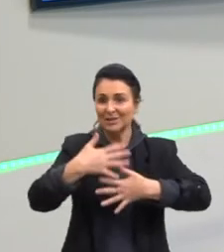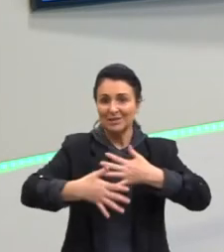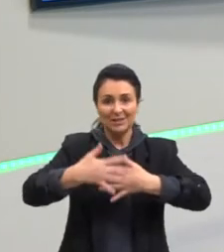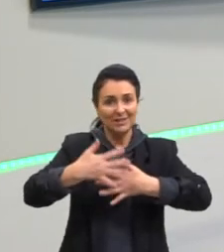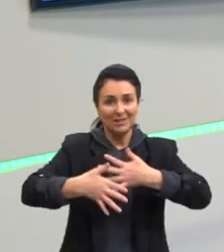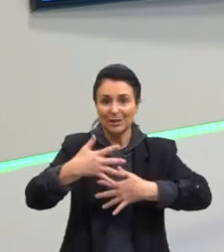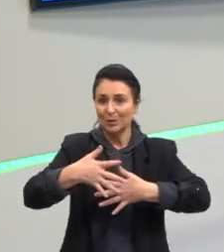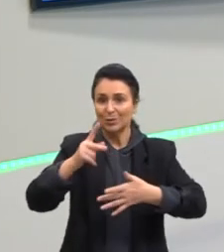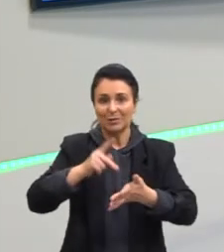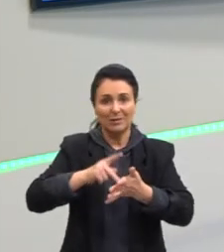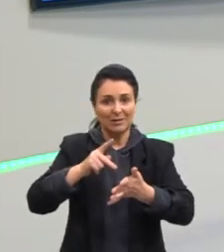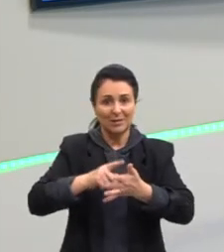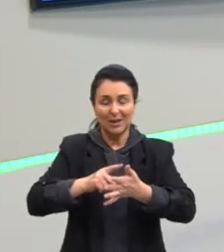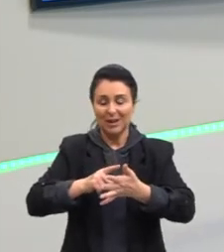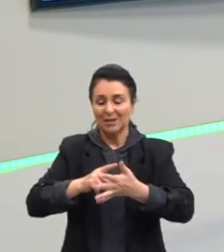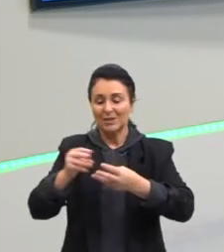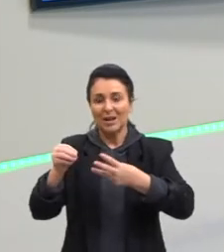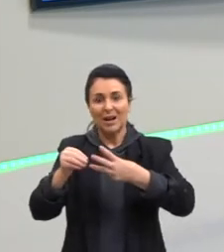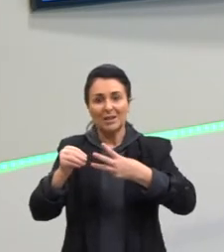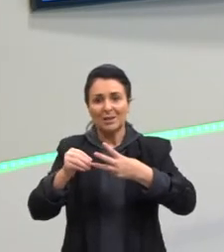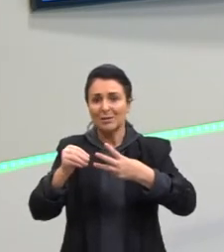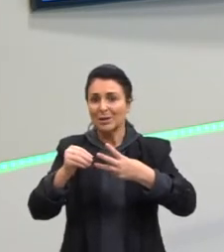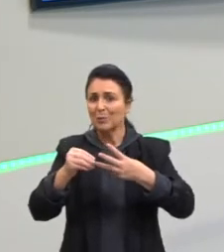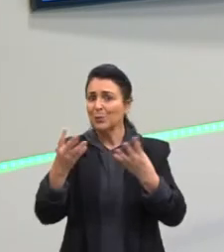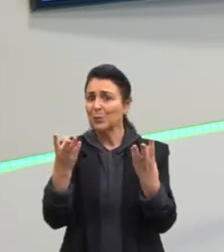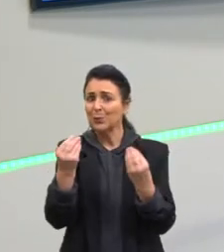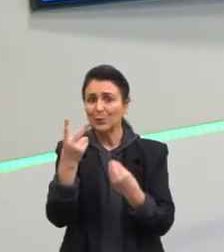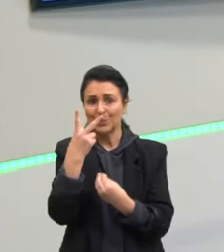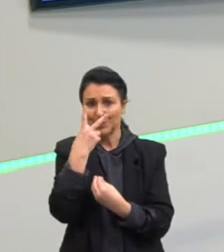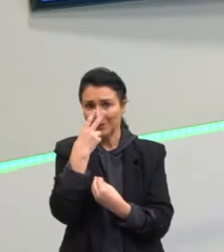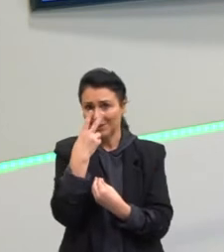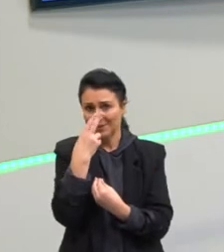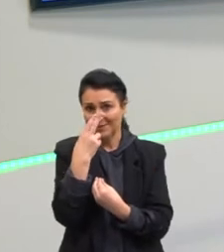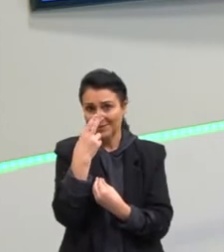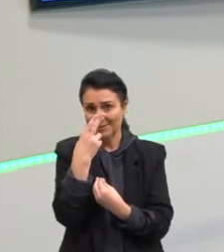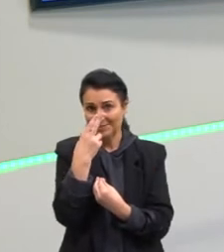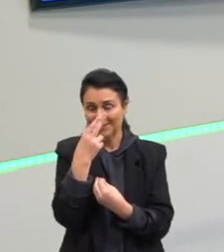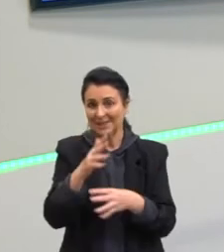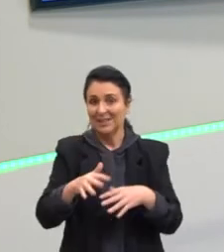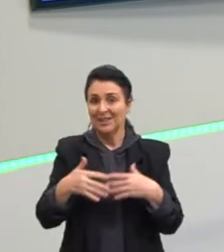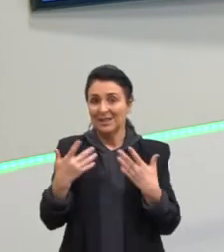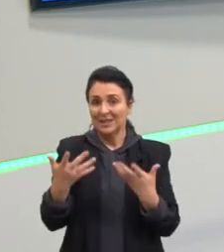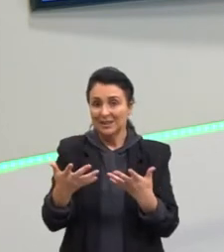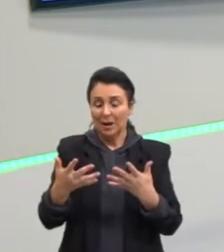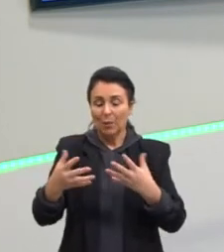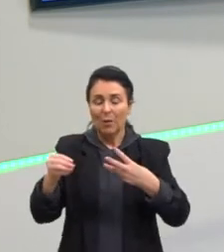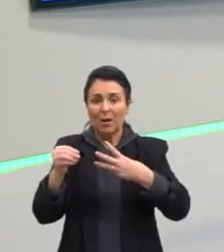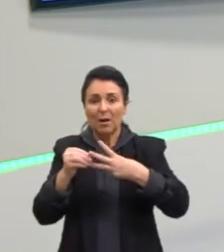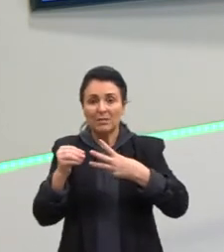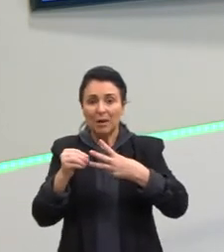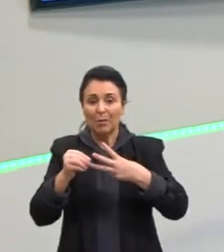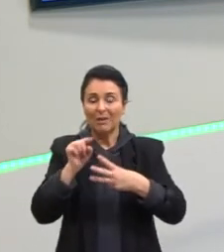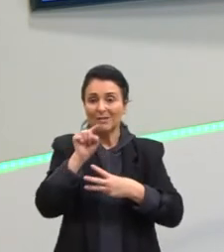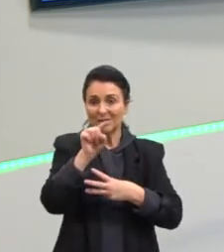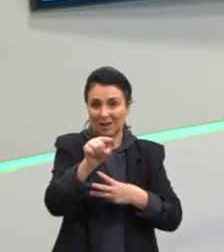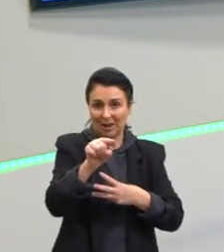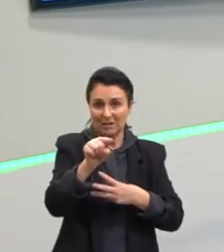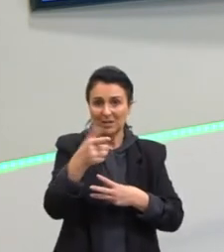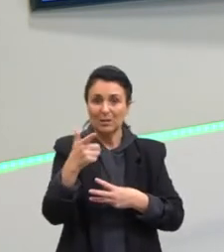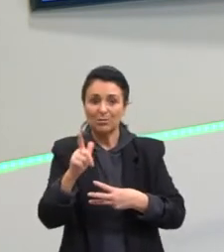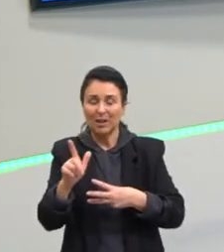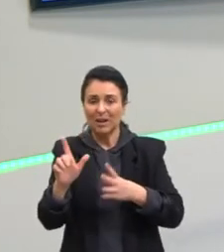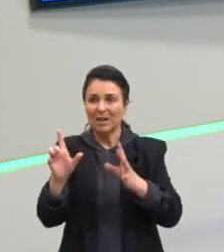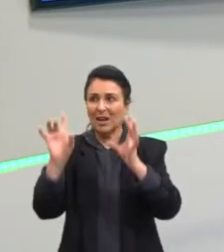delas são muito parecidas, muito semelhantes. Então, as células delas não têm a